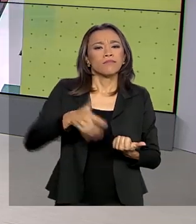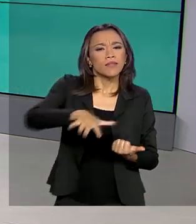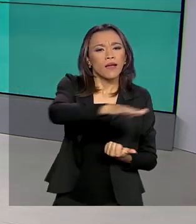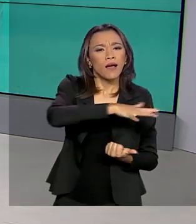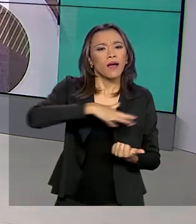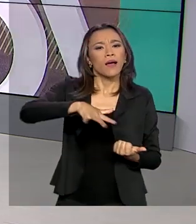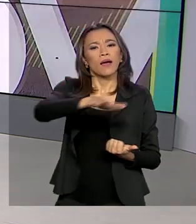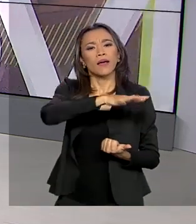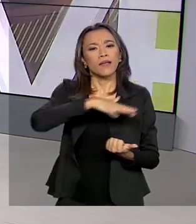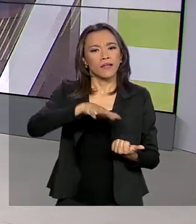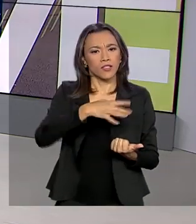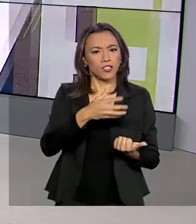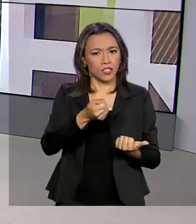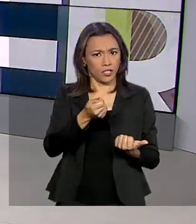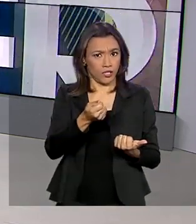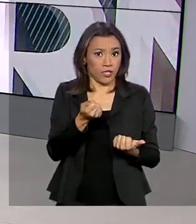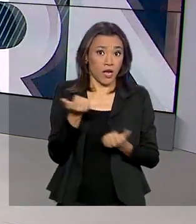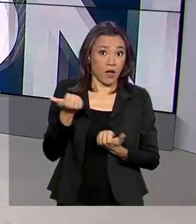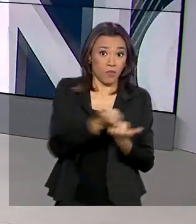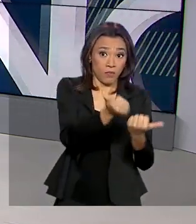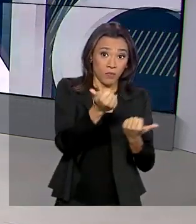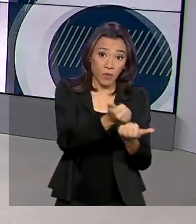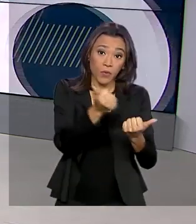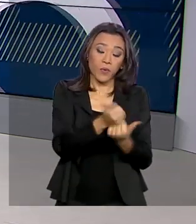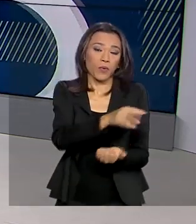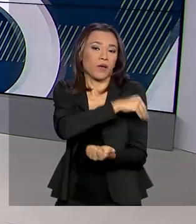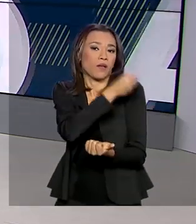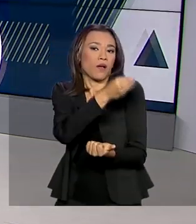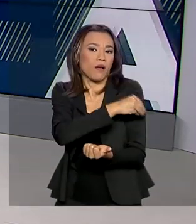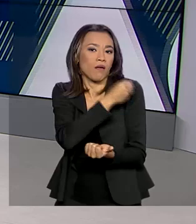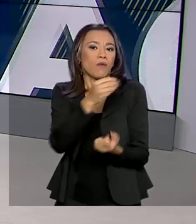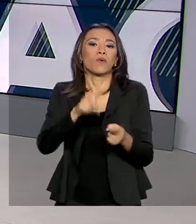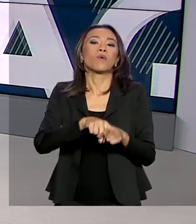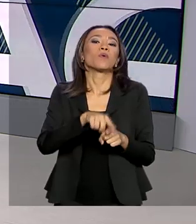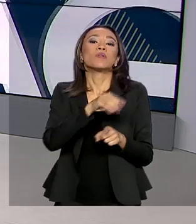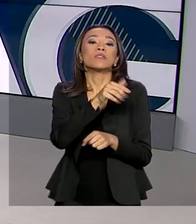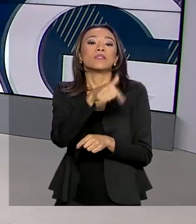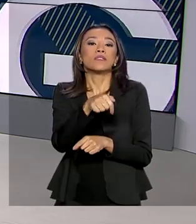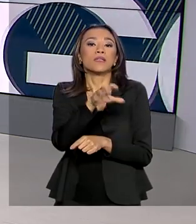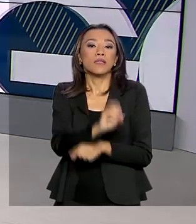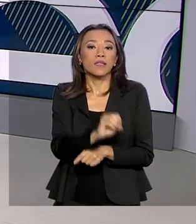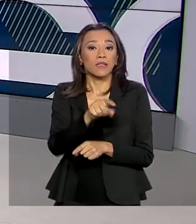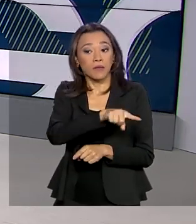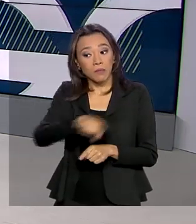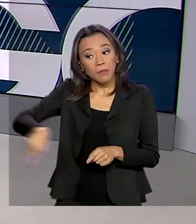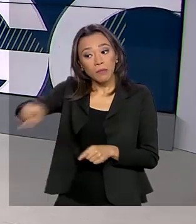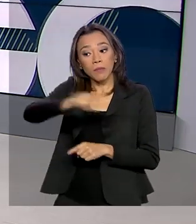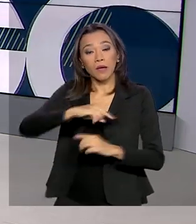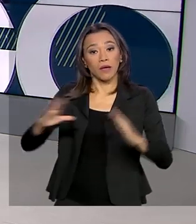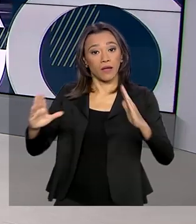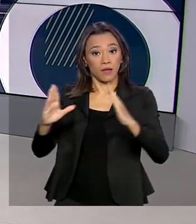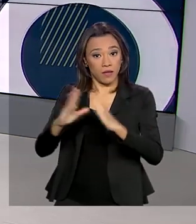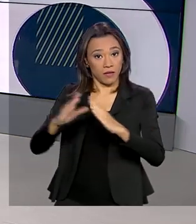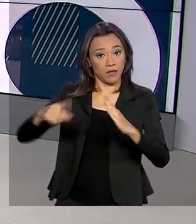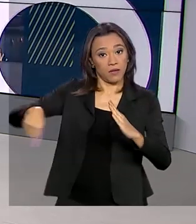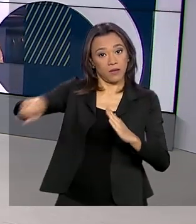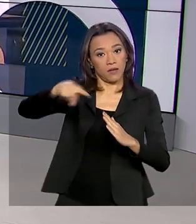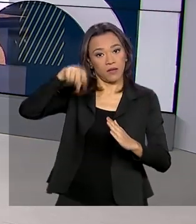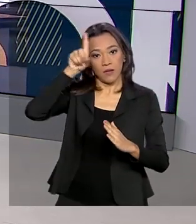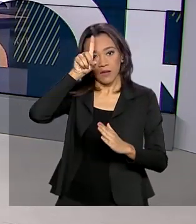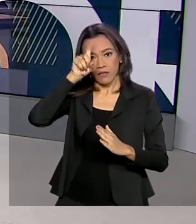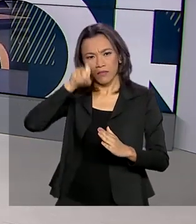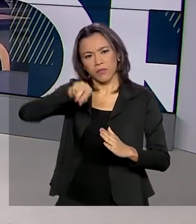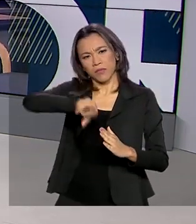para a fabricação de álcool em gel e solução de álcool 70% para a rede pública de saúde. A doação foi oficializada